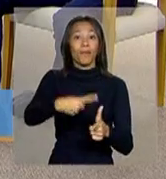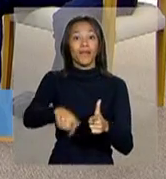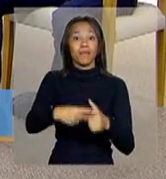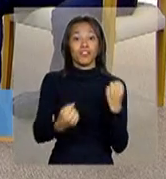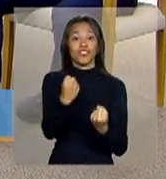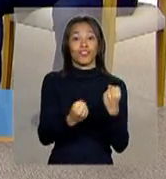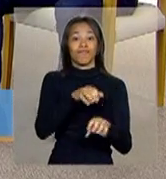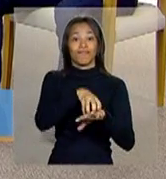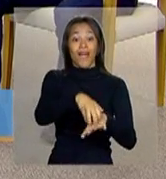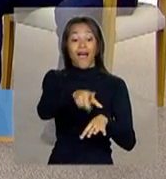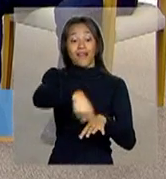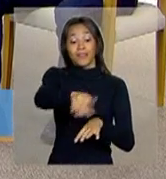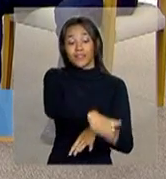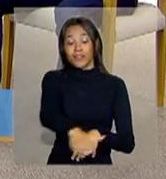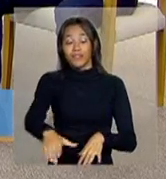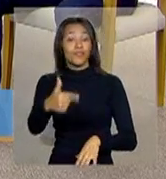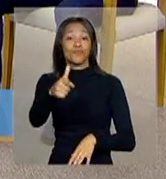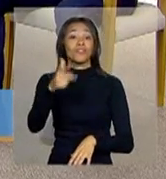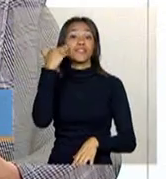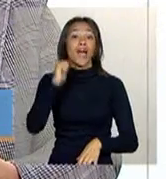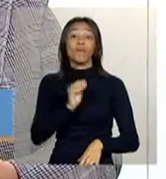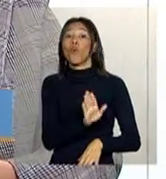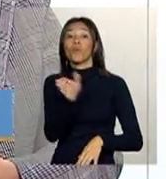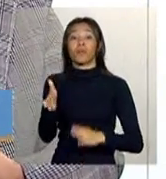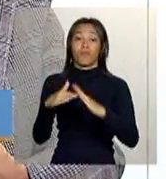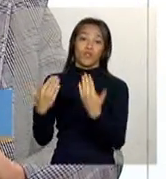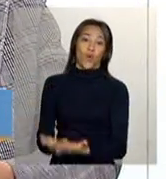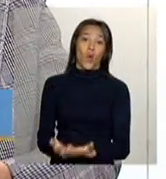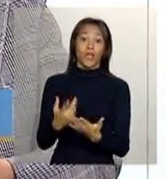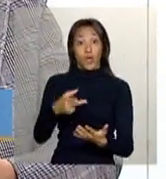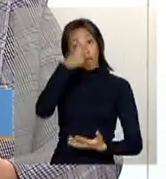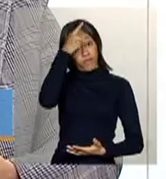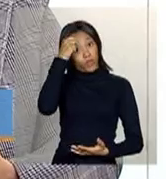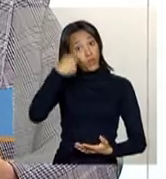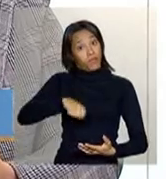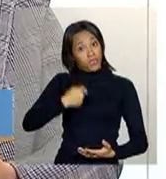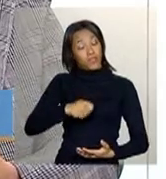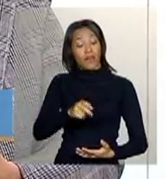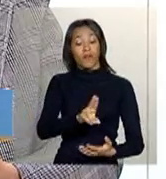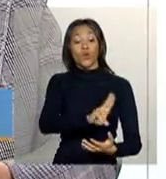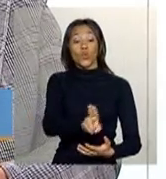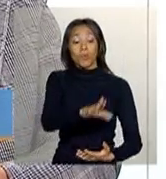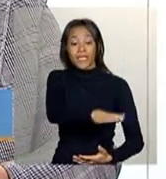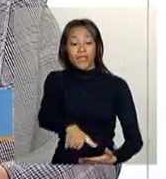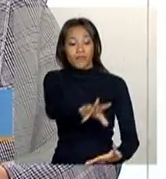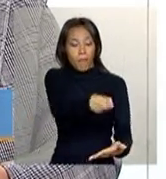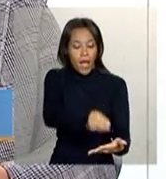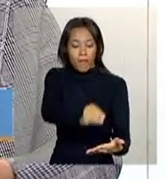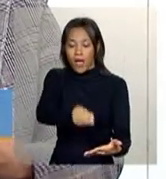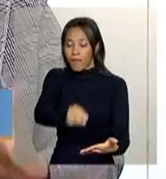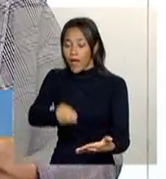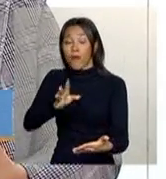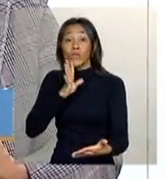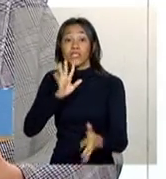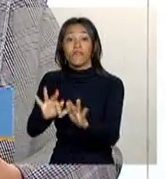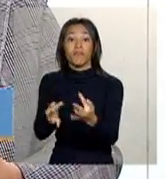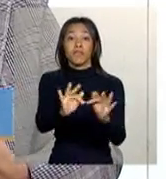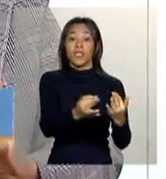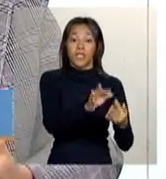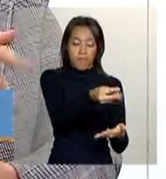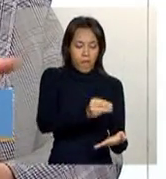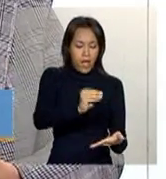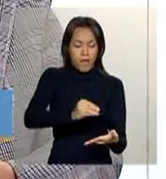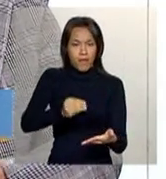não tinham como ir para a escola. A prefeitura, antes de se mobilizar para fazer a questão do cadastramento e conhecer aquelas famílias, percebeu